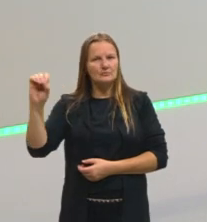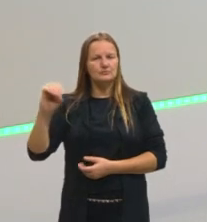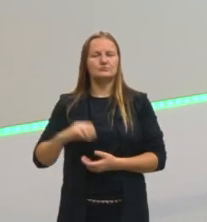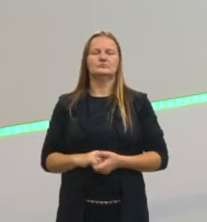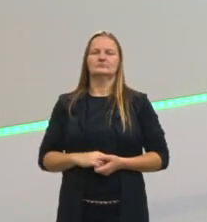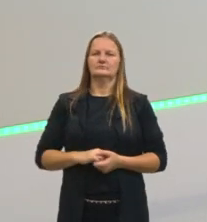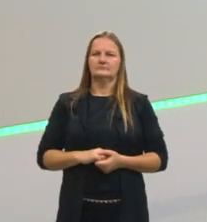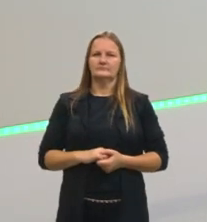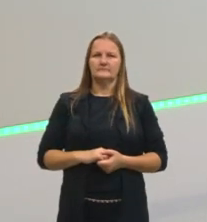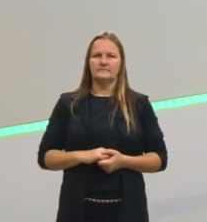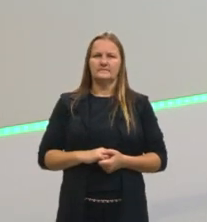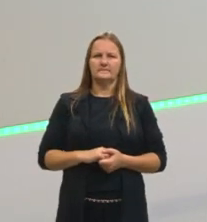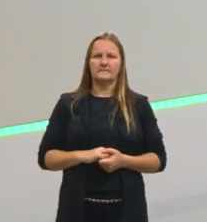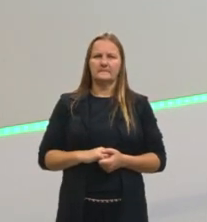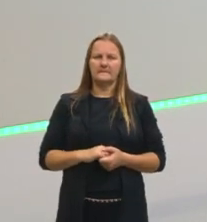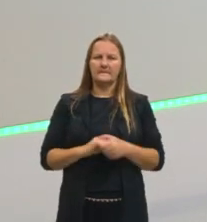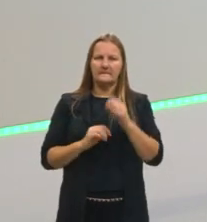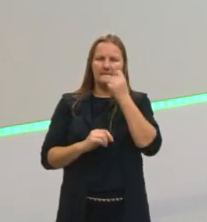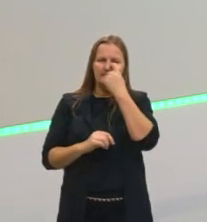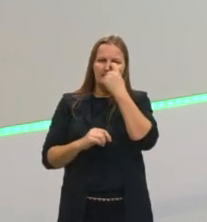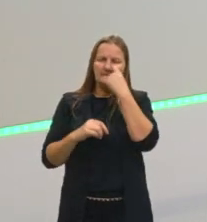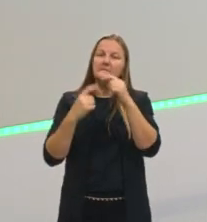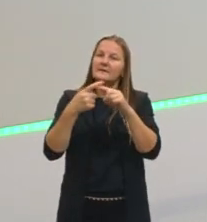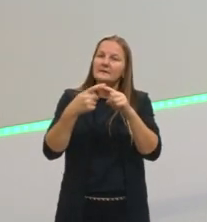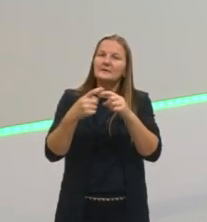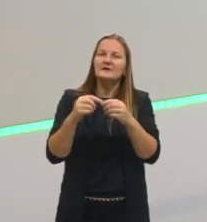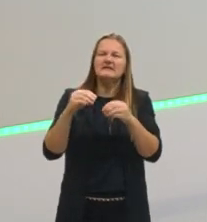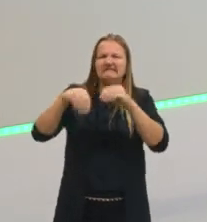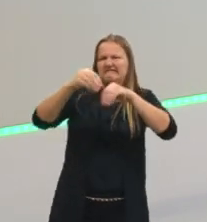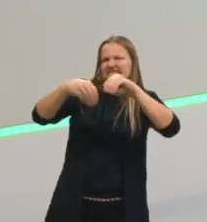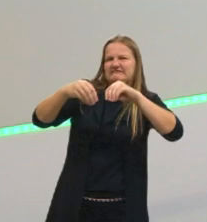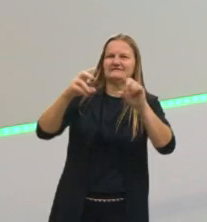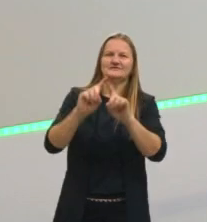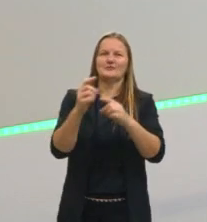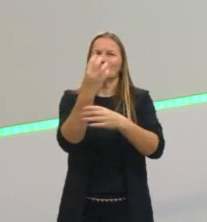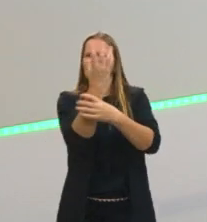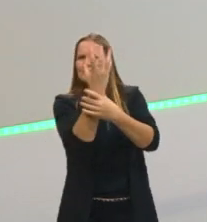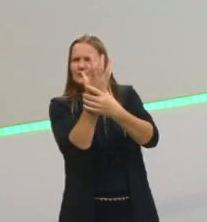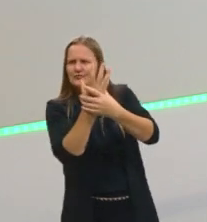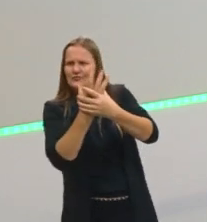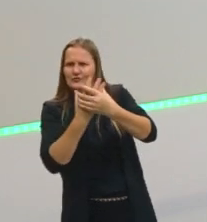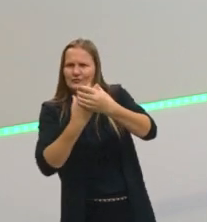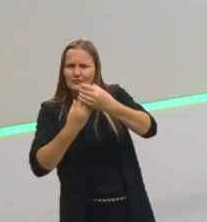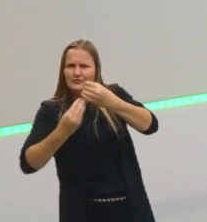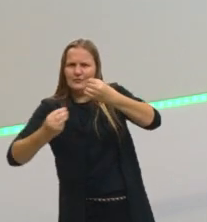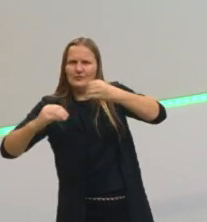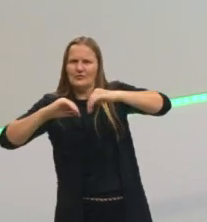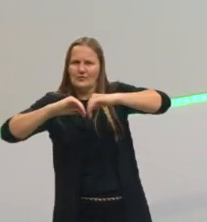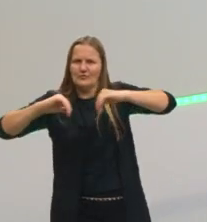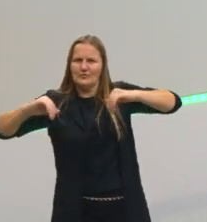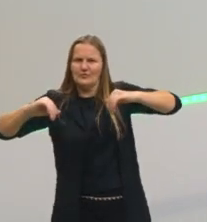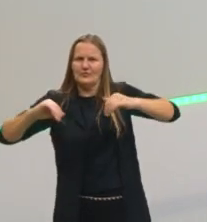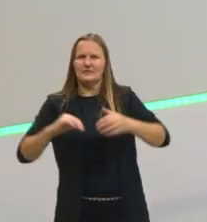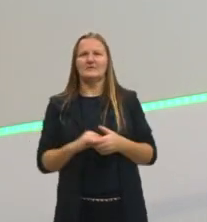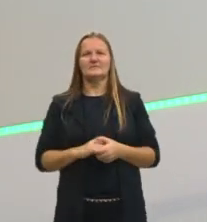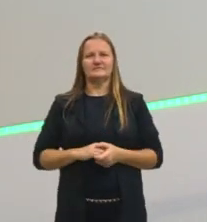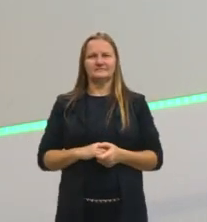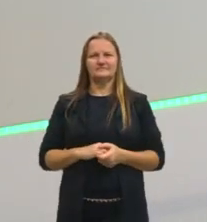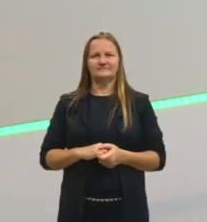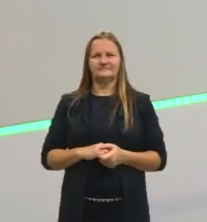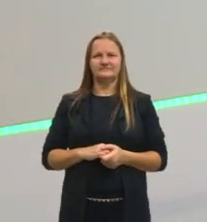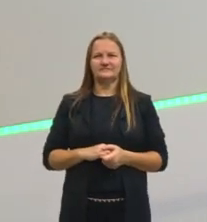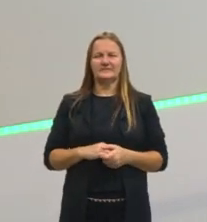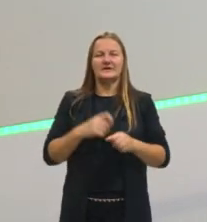líquido, sem borra, porque ninguém quer que fique borra no café junto, né? Então, a filtração é a separação entre